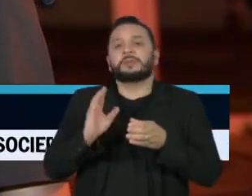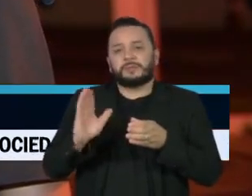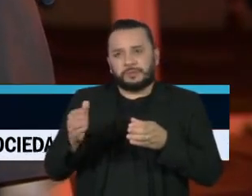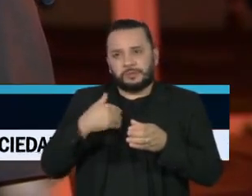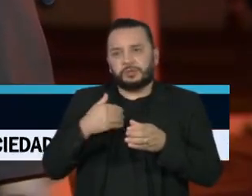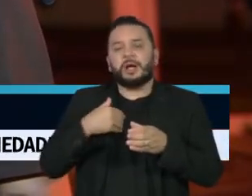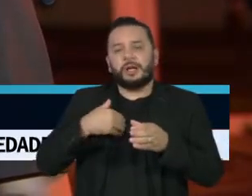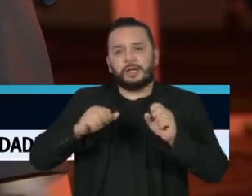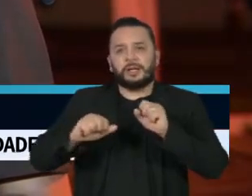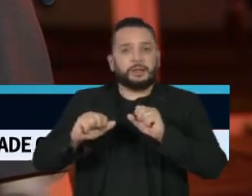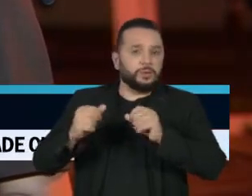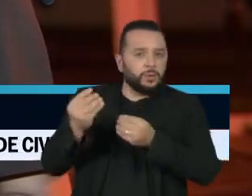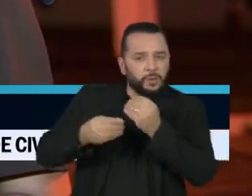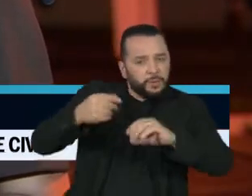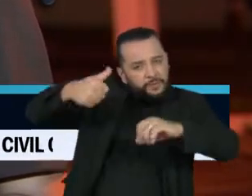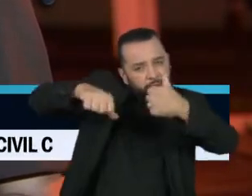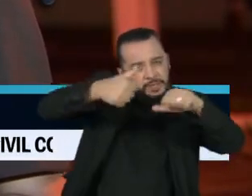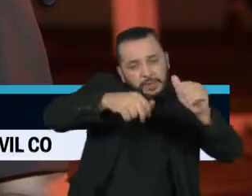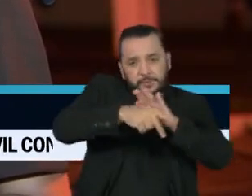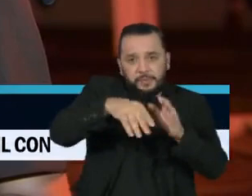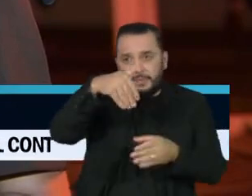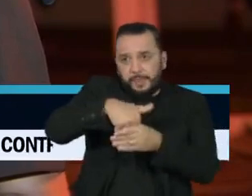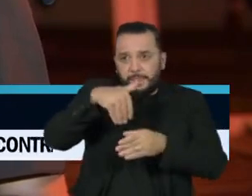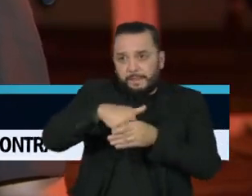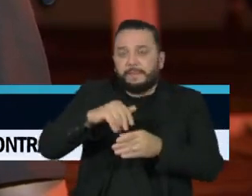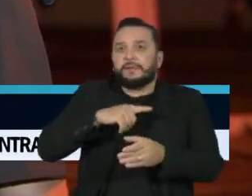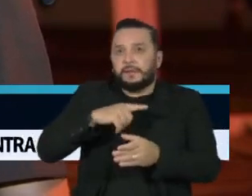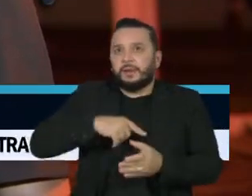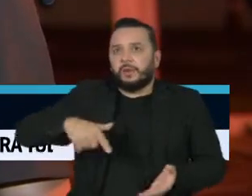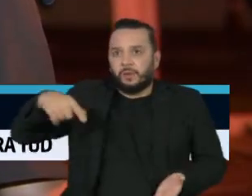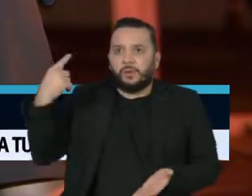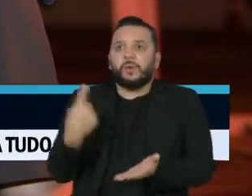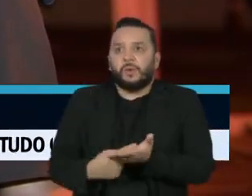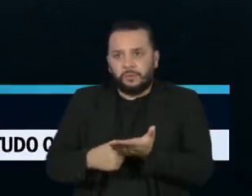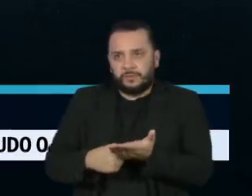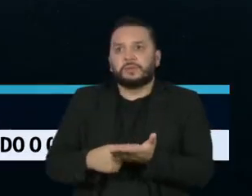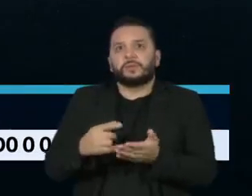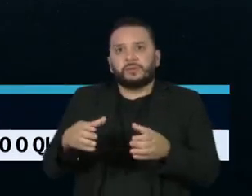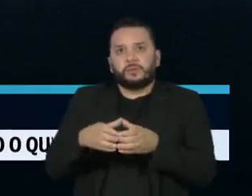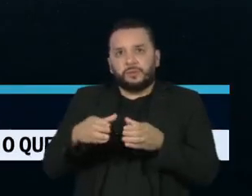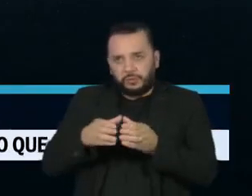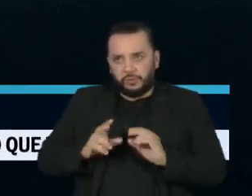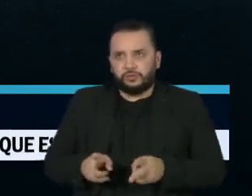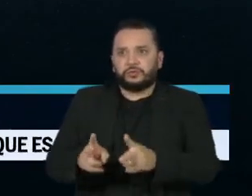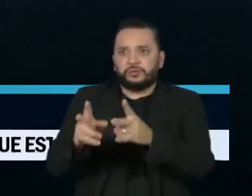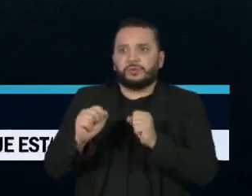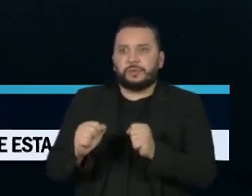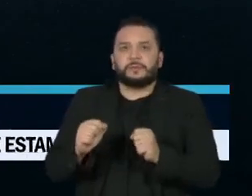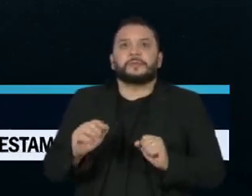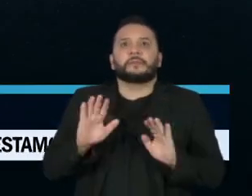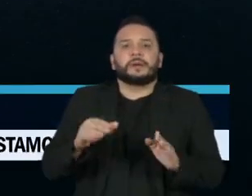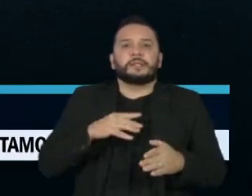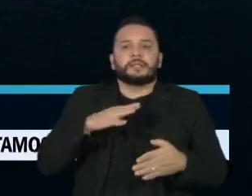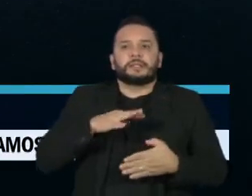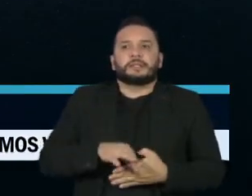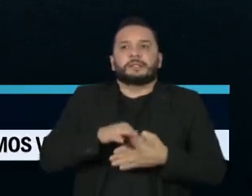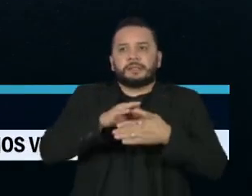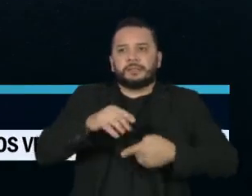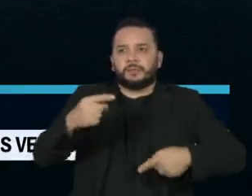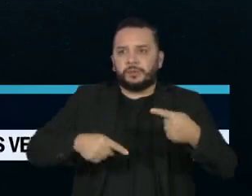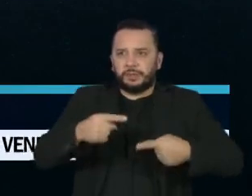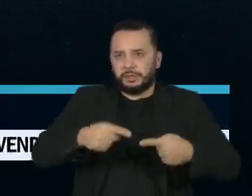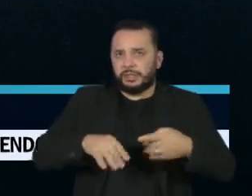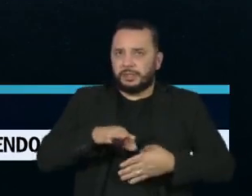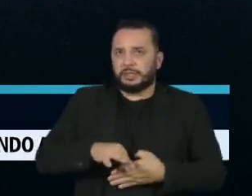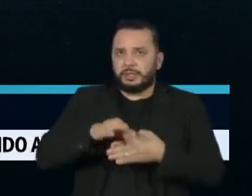Eleições. É fundamental que as lideranças políticas, as lideranças